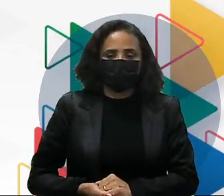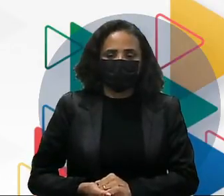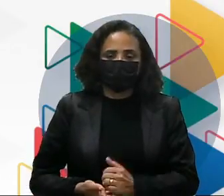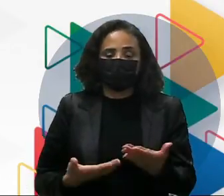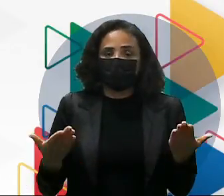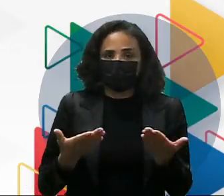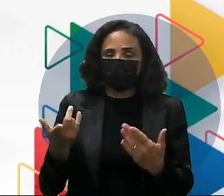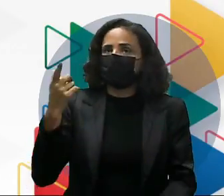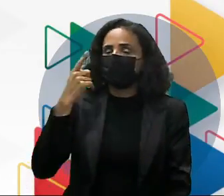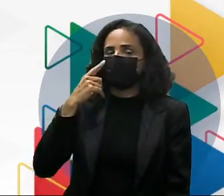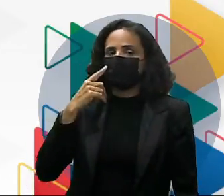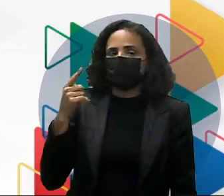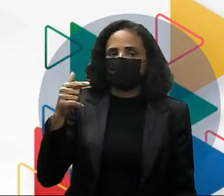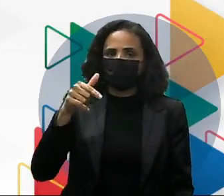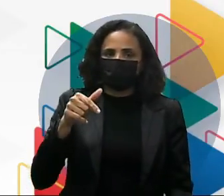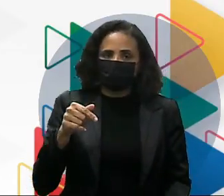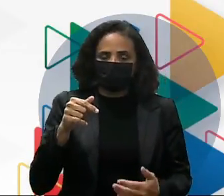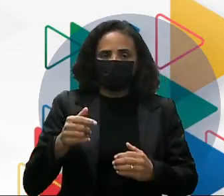charge.